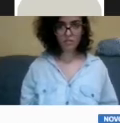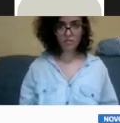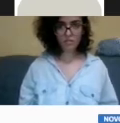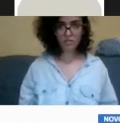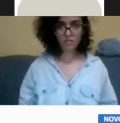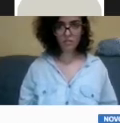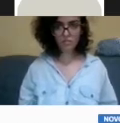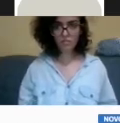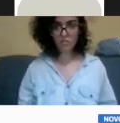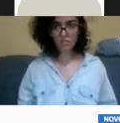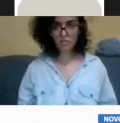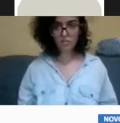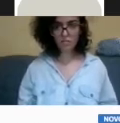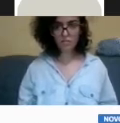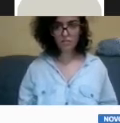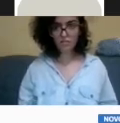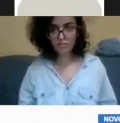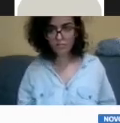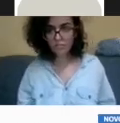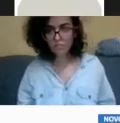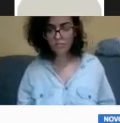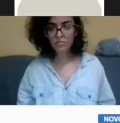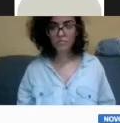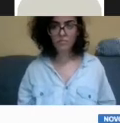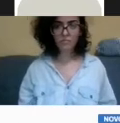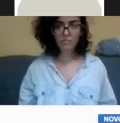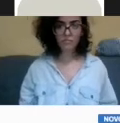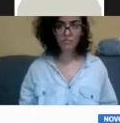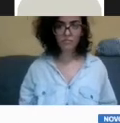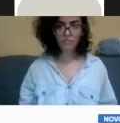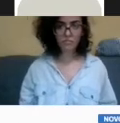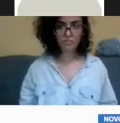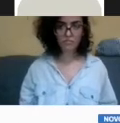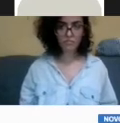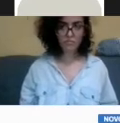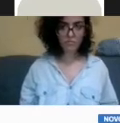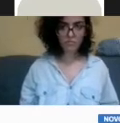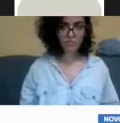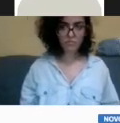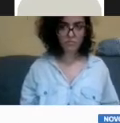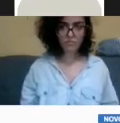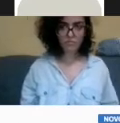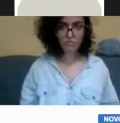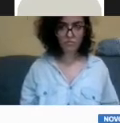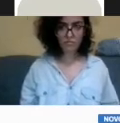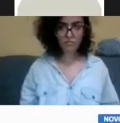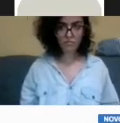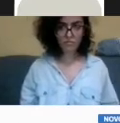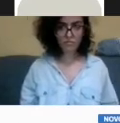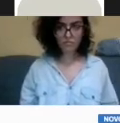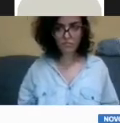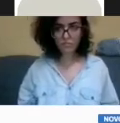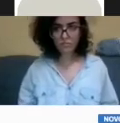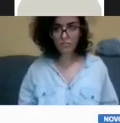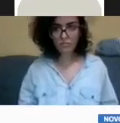nosso texto não é negro, mas ele é contrastado, com o fundo branco, é uma cor escura, a gente usou o azul escuro